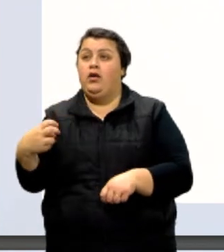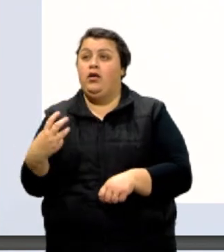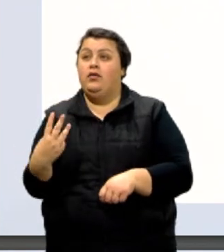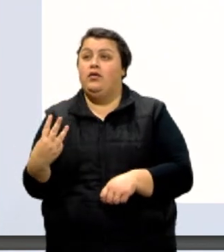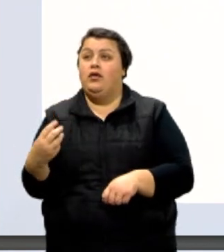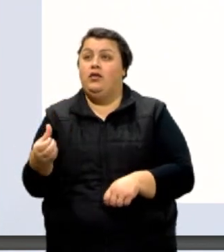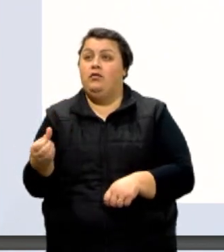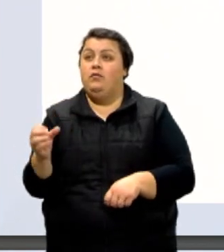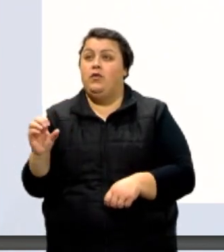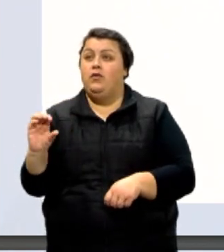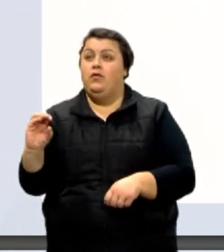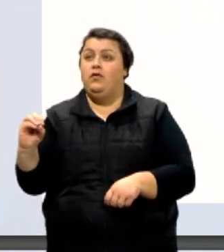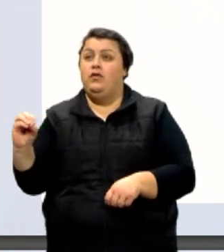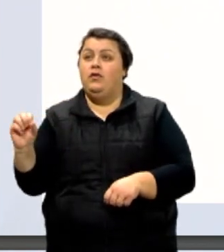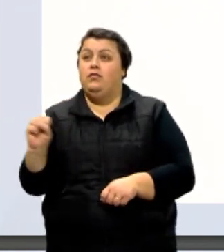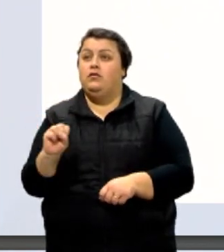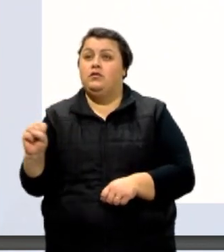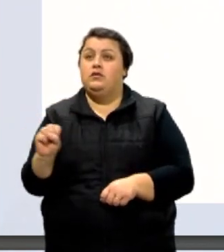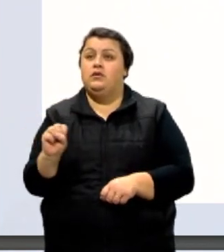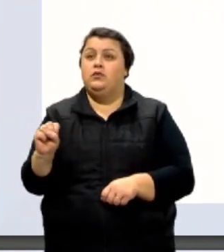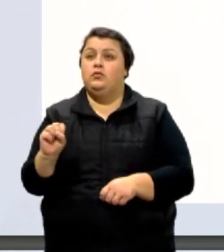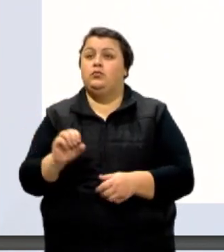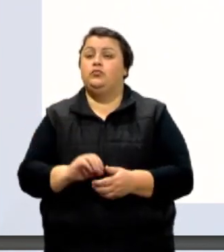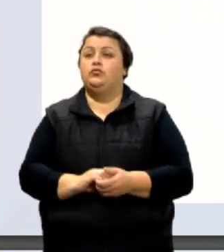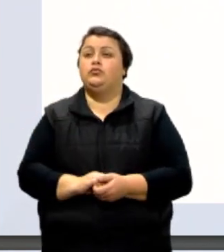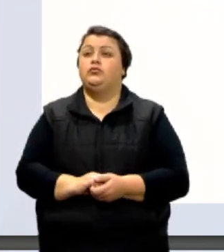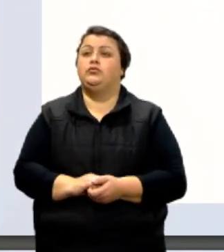segundos. Ok?